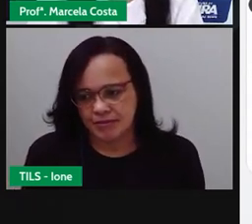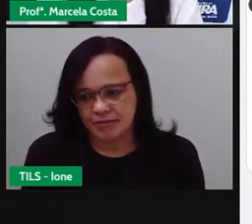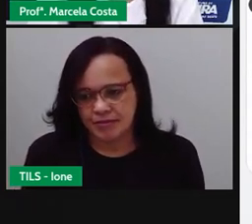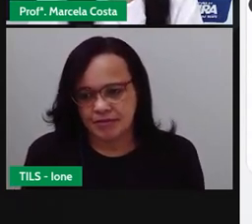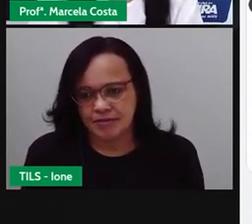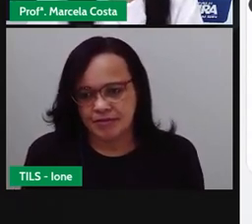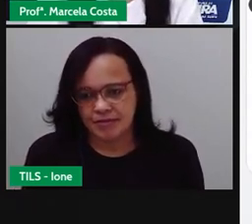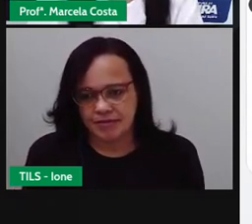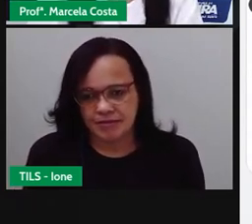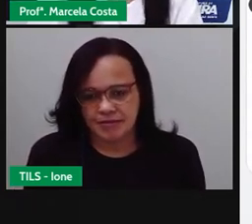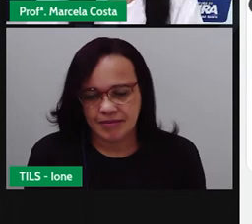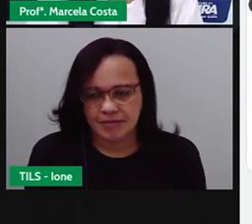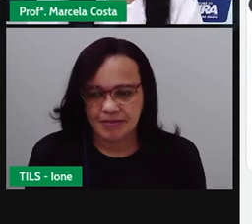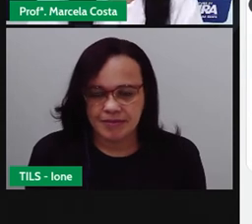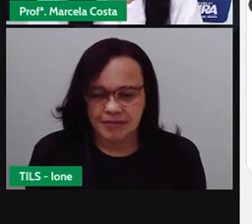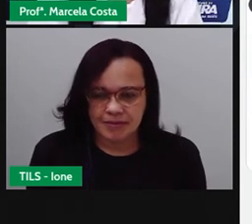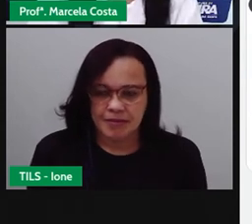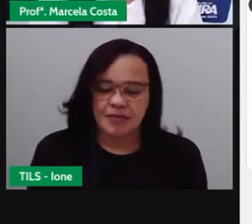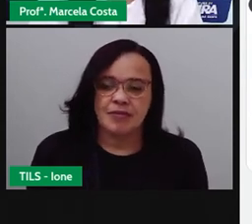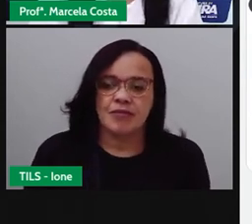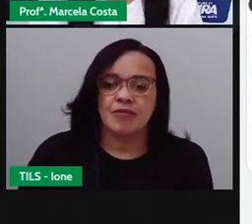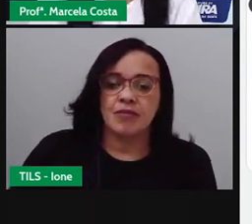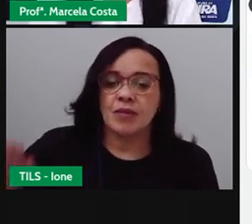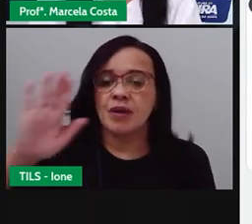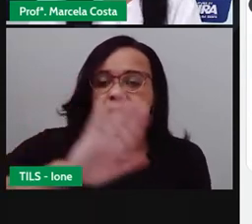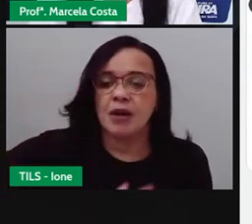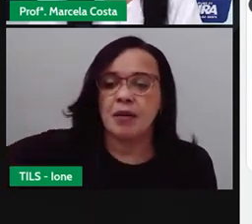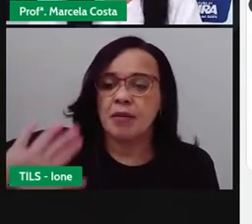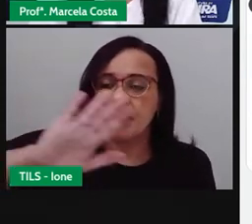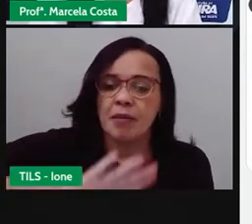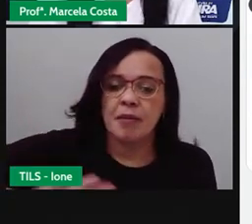Eu estou apagando aqui, criança, porque